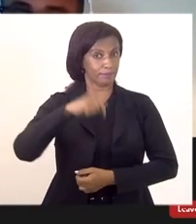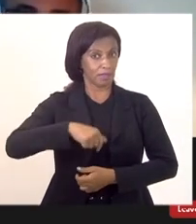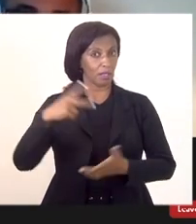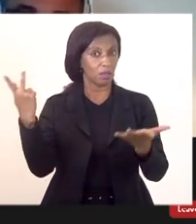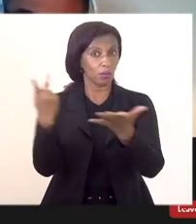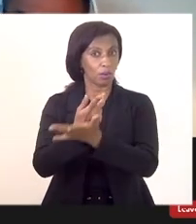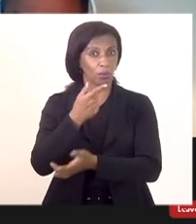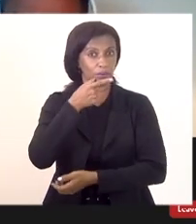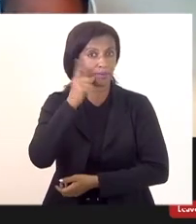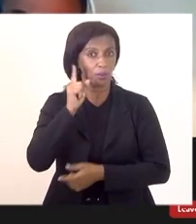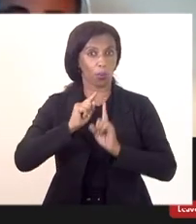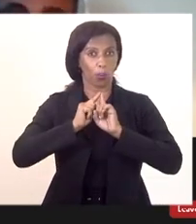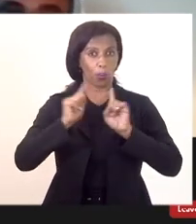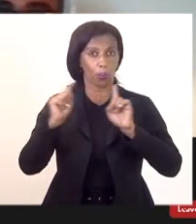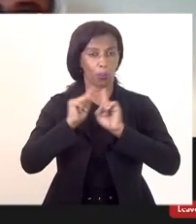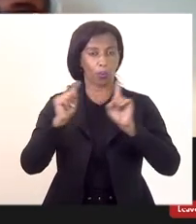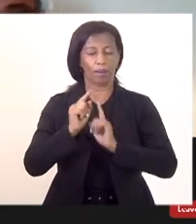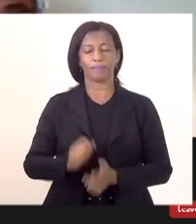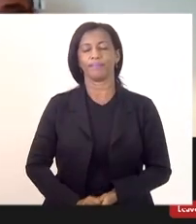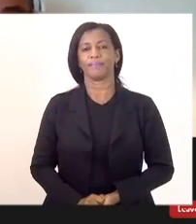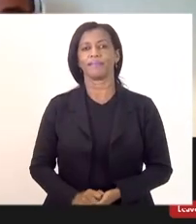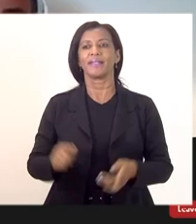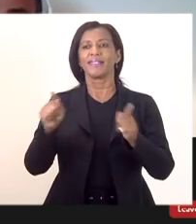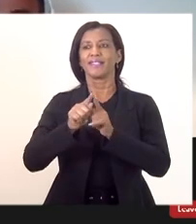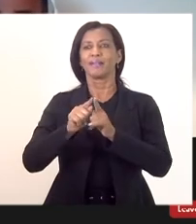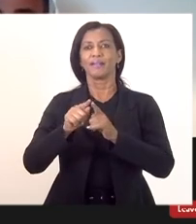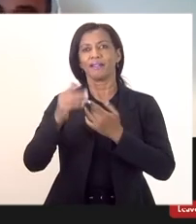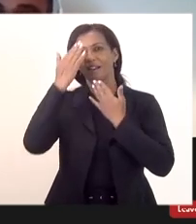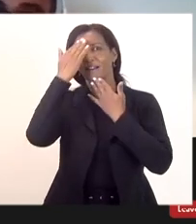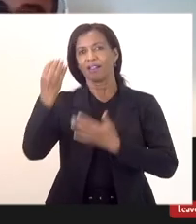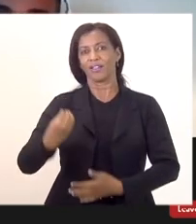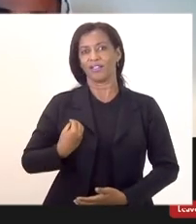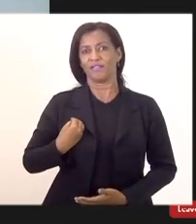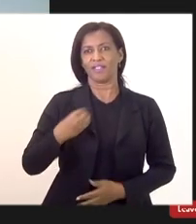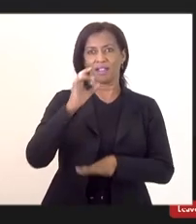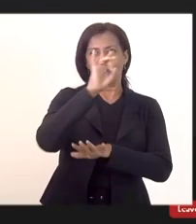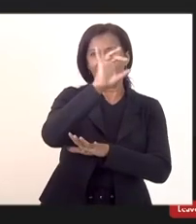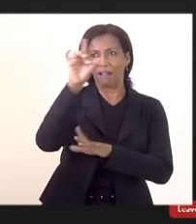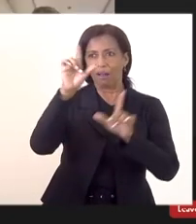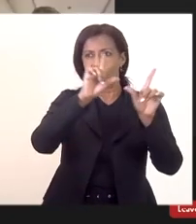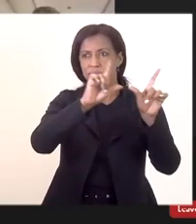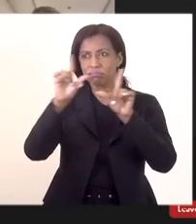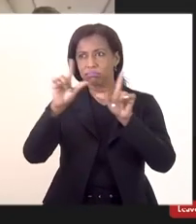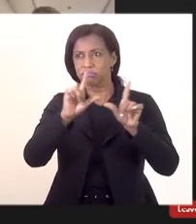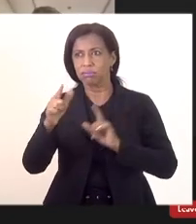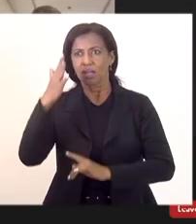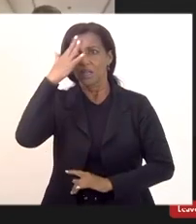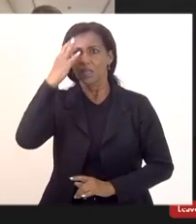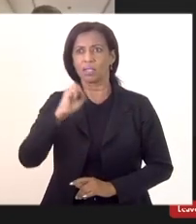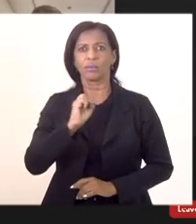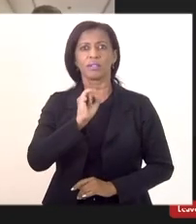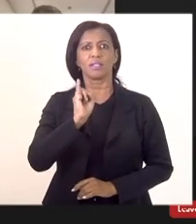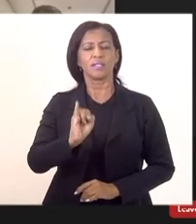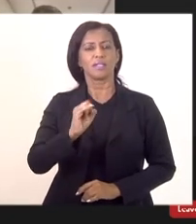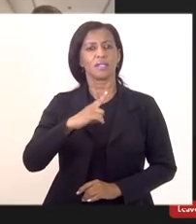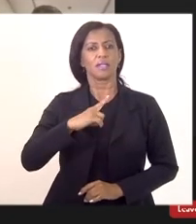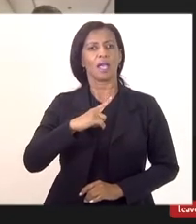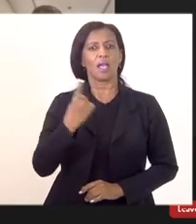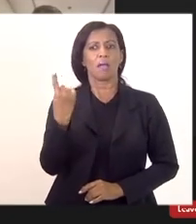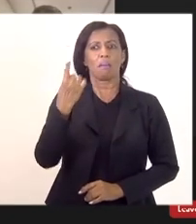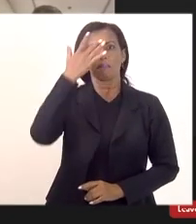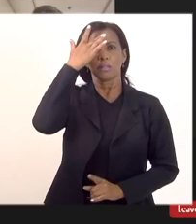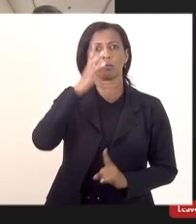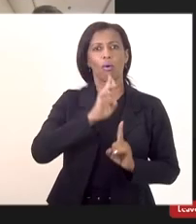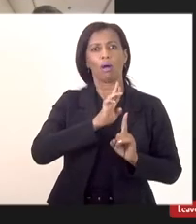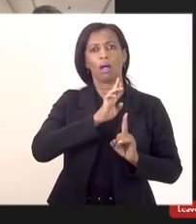ontem. Olha, quero agradecer também a todos os presentes. Eu não sei se tem algum representante da Procuradoria do Estado que aqui.